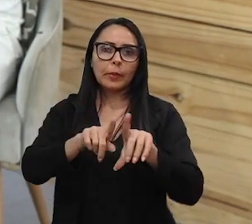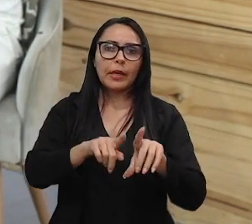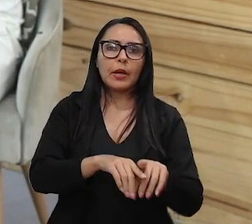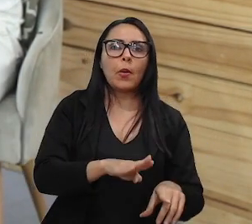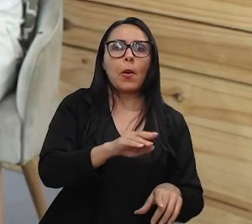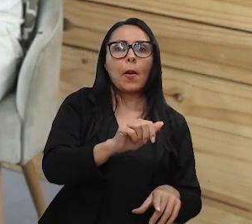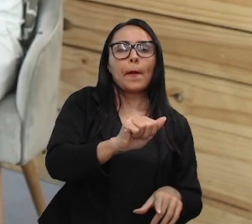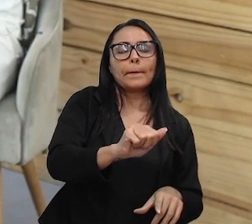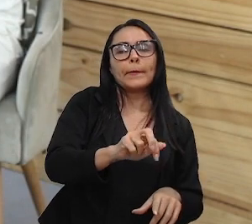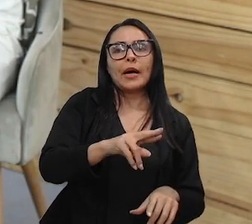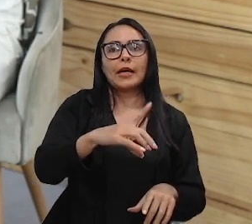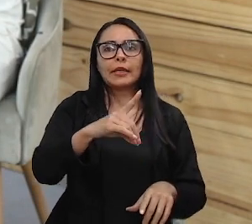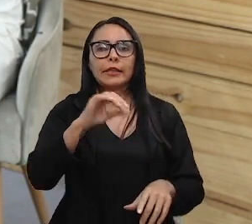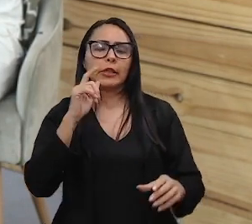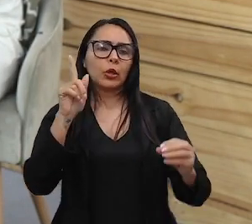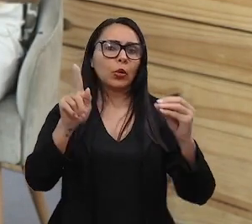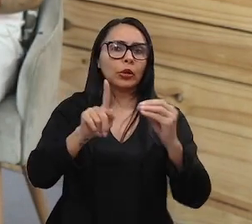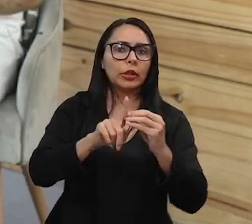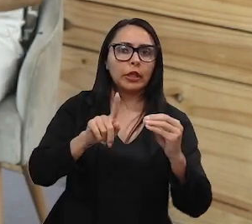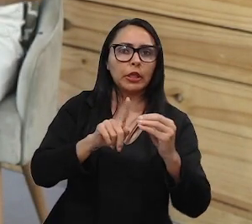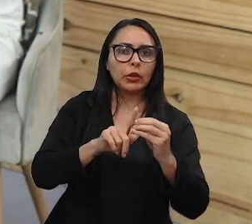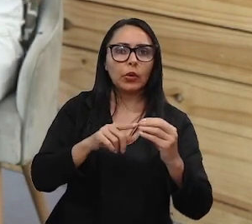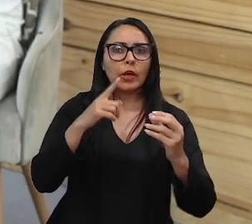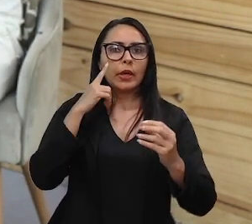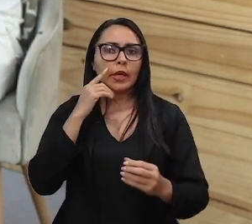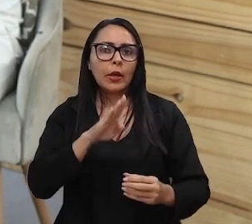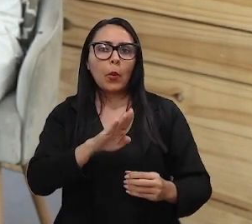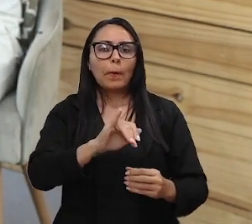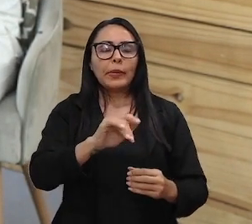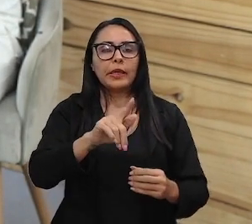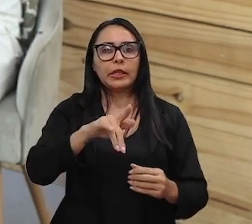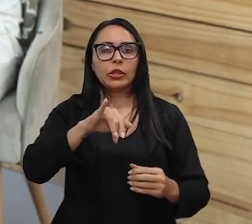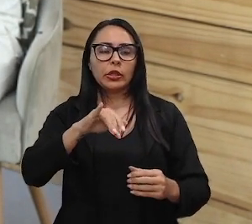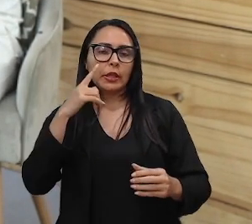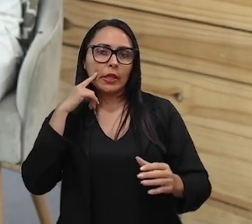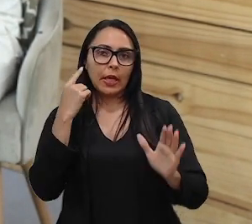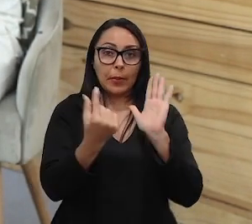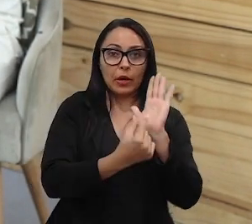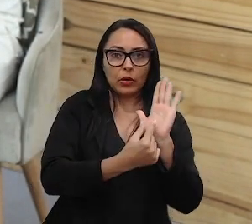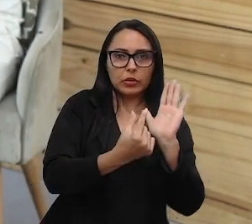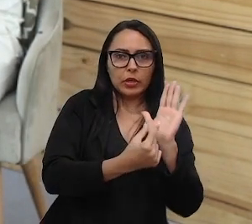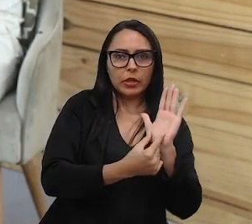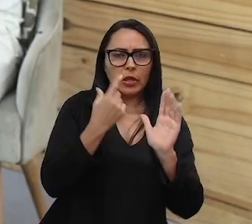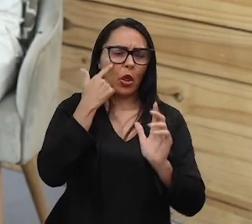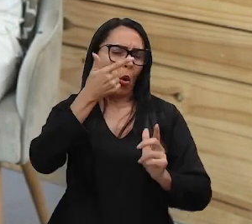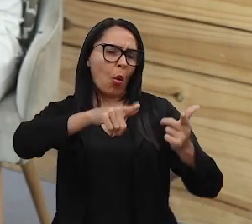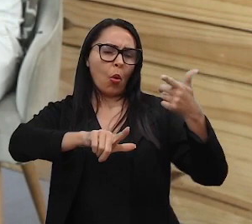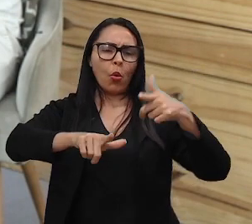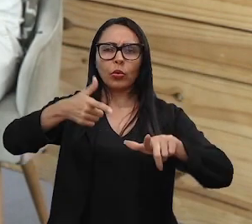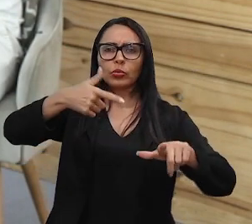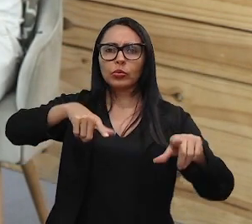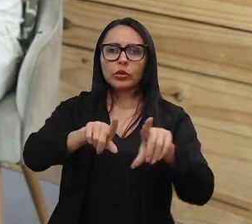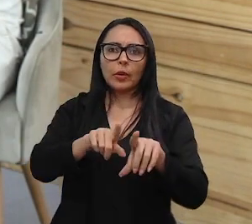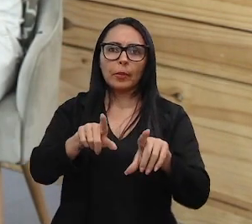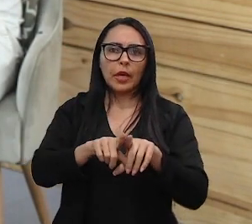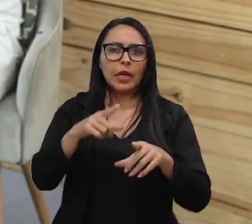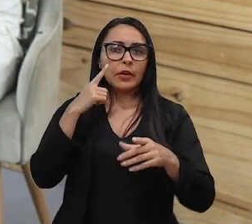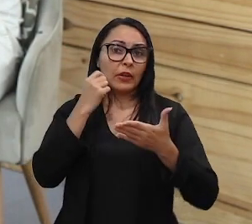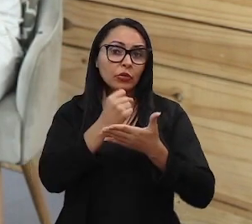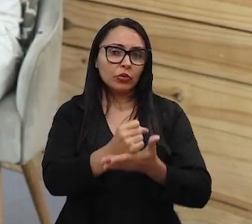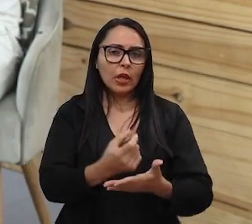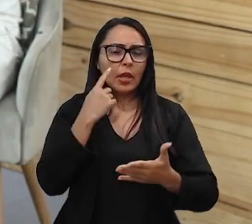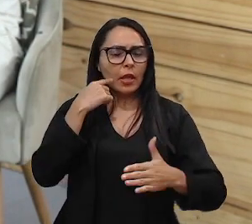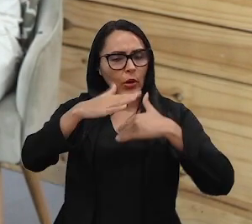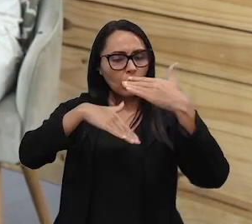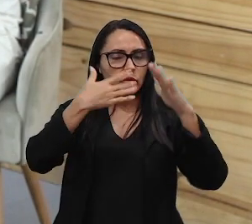do Google, Bing, da Microsoft, e dentre outros chatbots que podem nos auxiliar na construção de textos